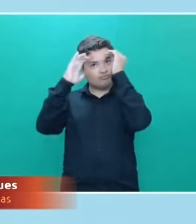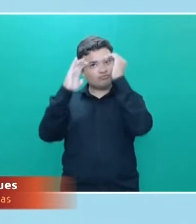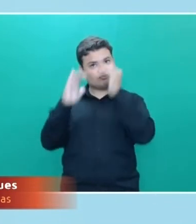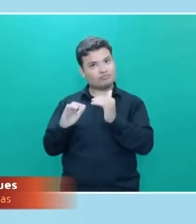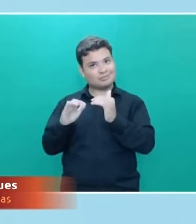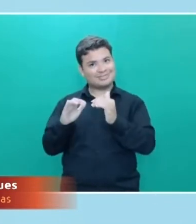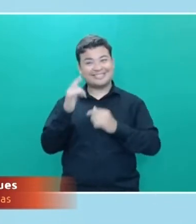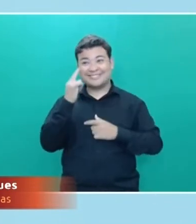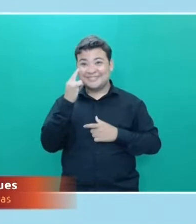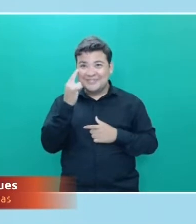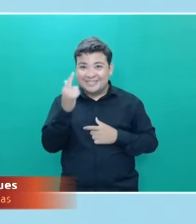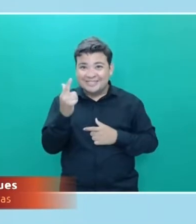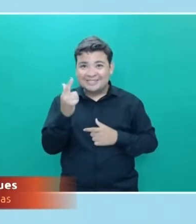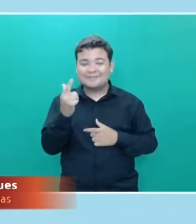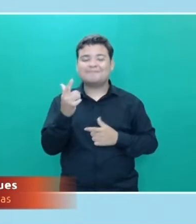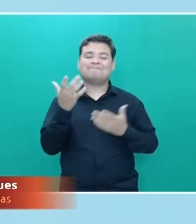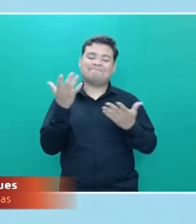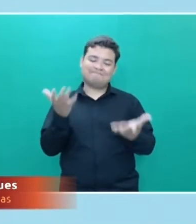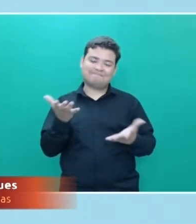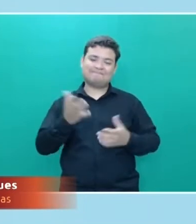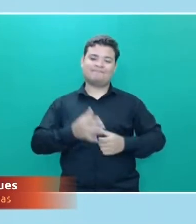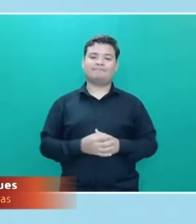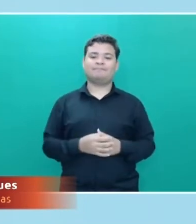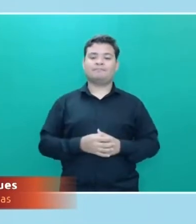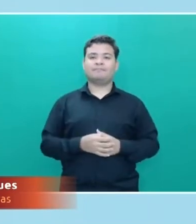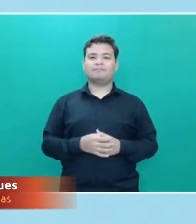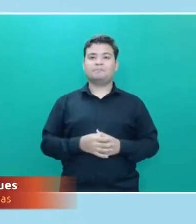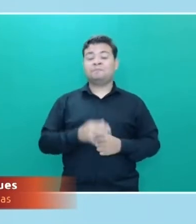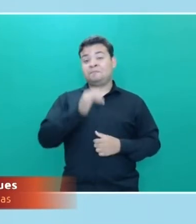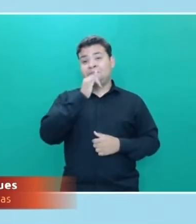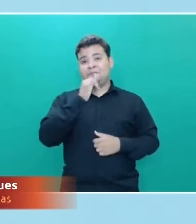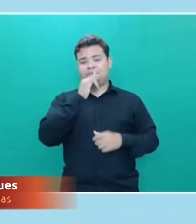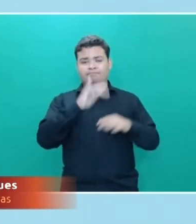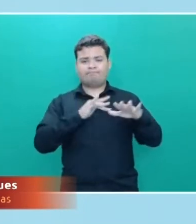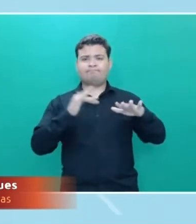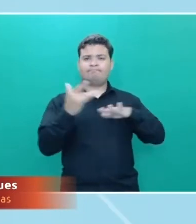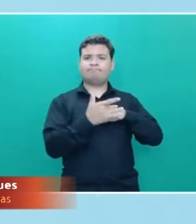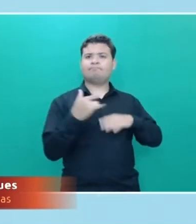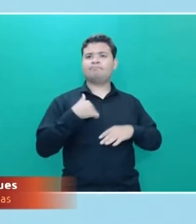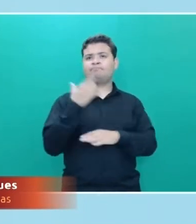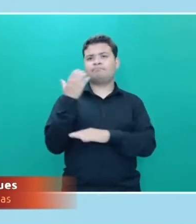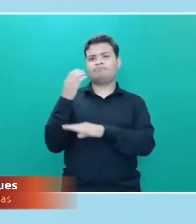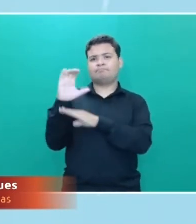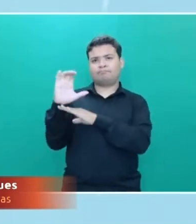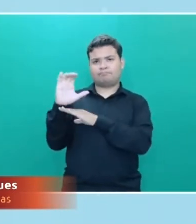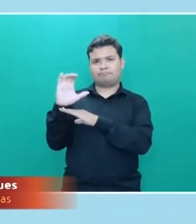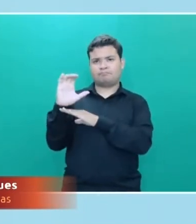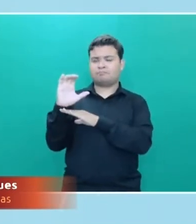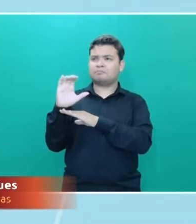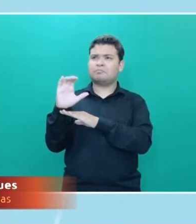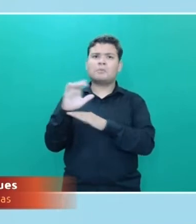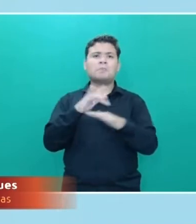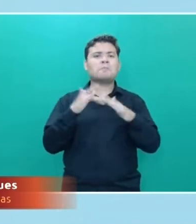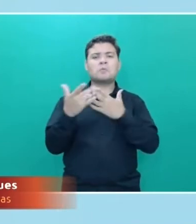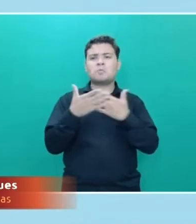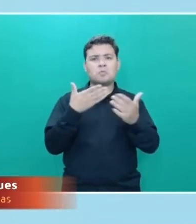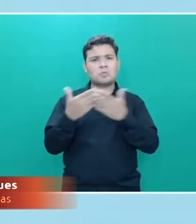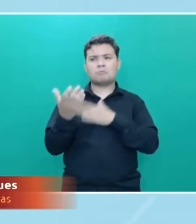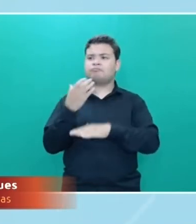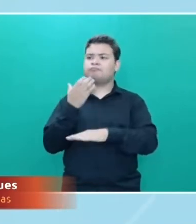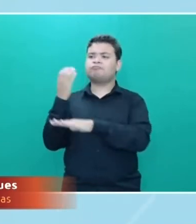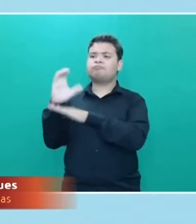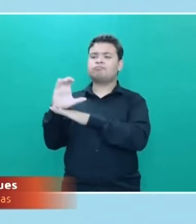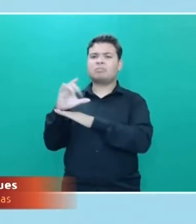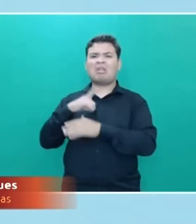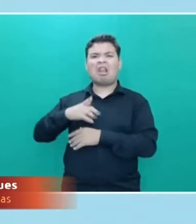essa. Quando eu lanço na rede social, em qualquer mídia, discurso de ódio,